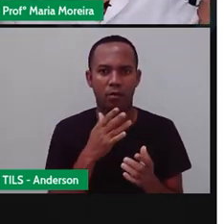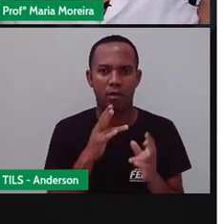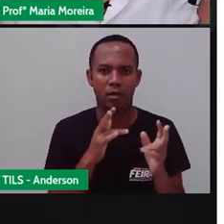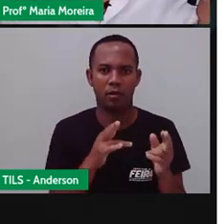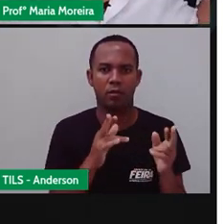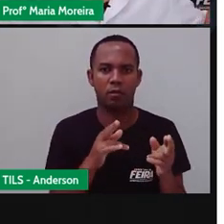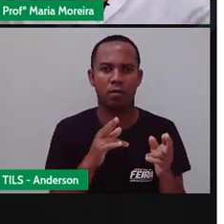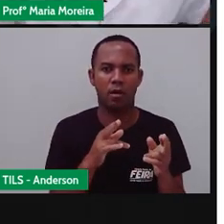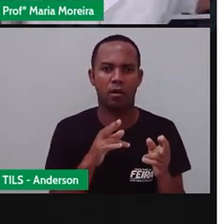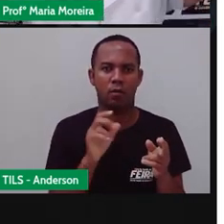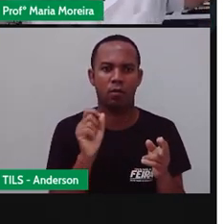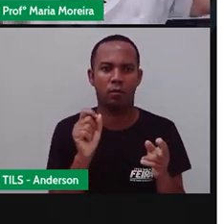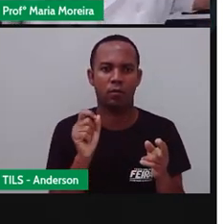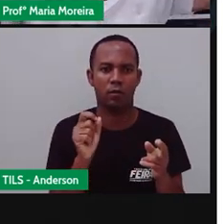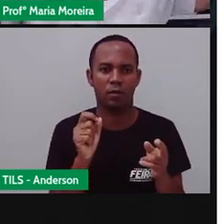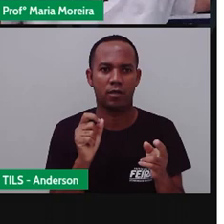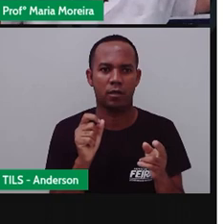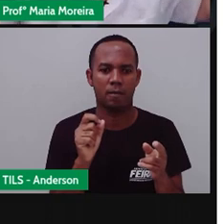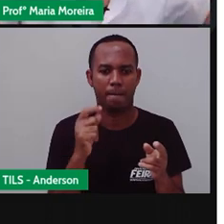sentidos aranha.